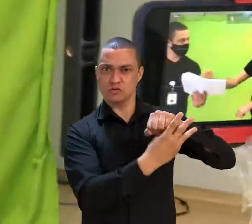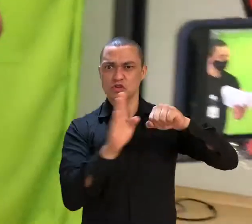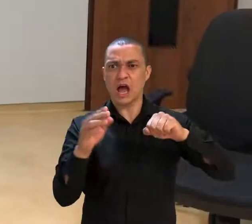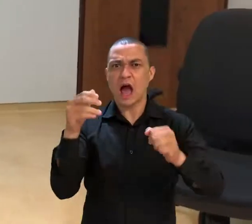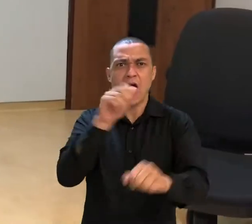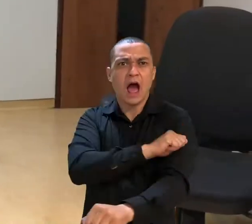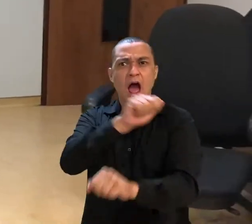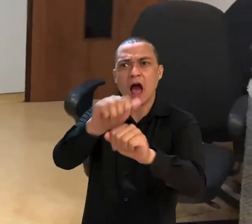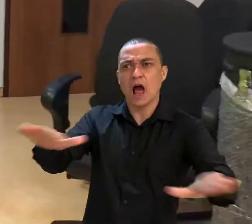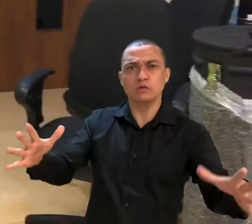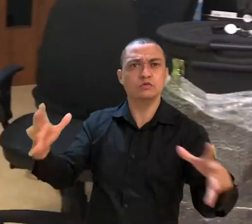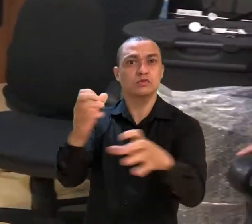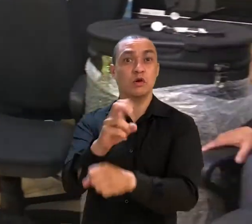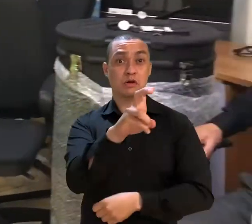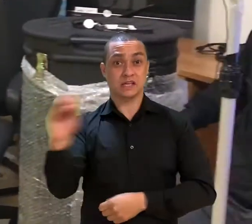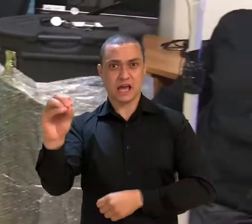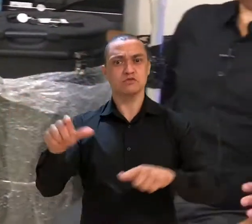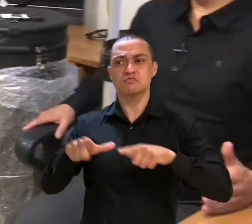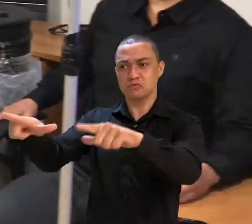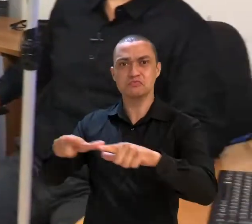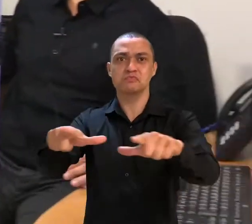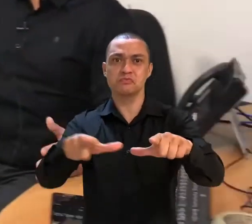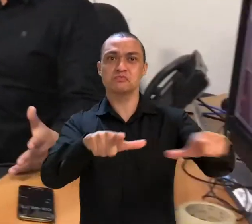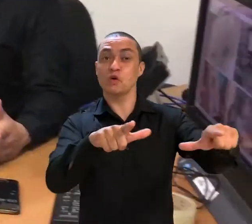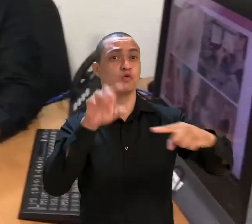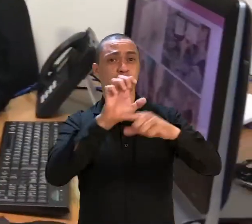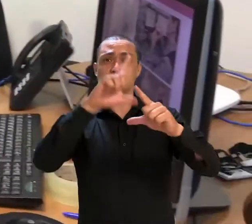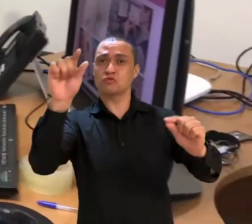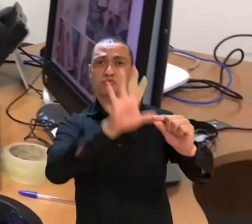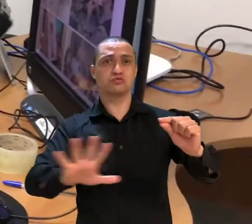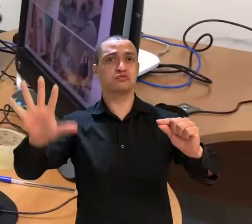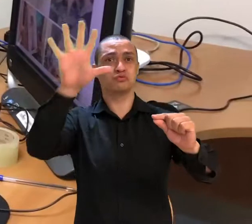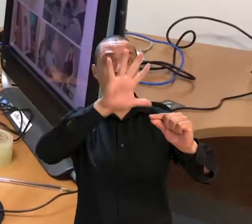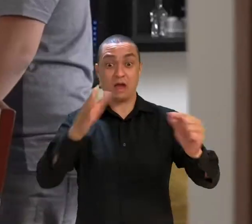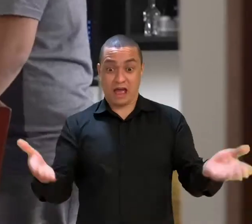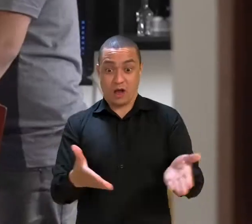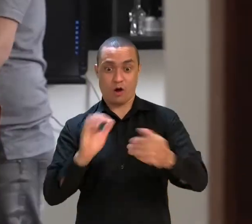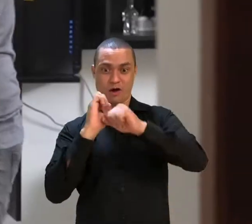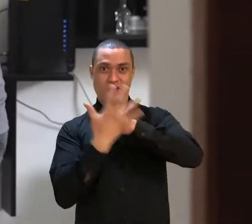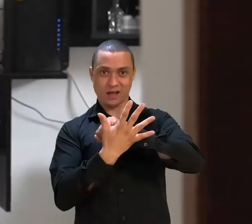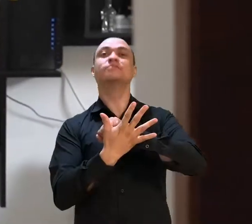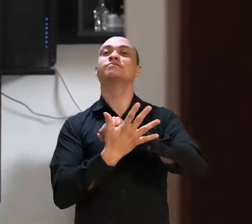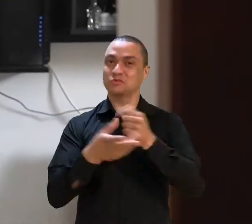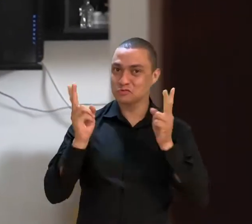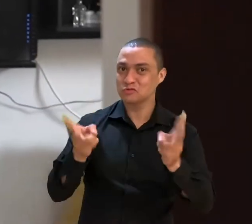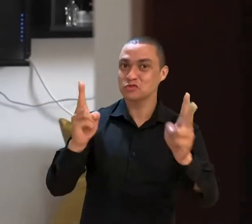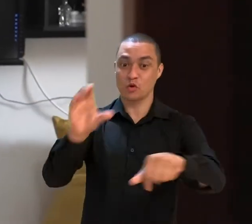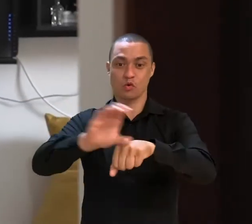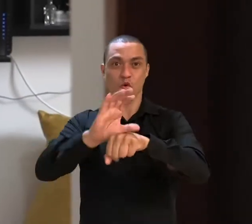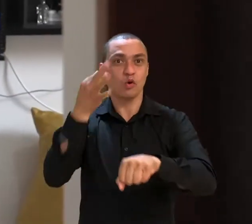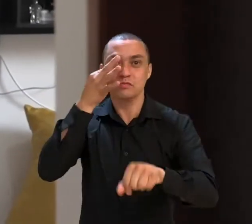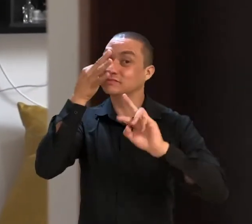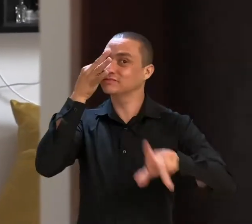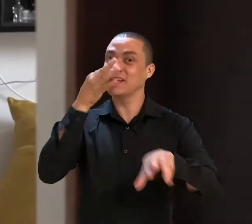mais de 500 alunos de diversas regiões do estado. E agora, durante a pandemia, continuamos atendendo no